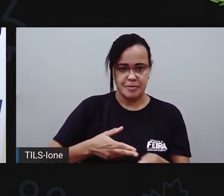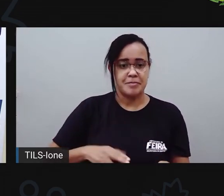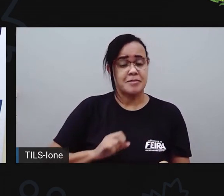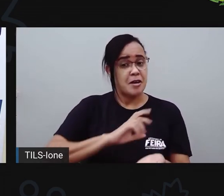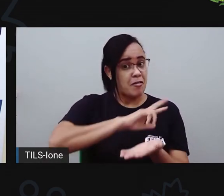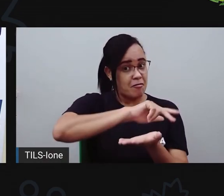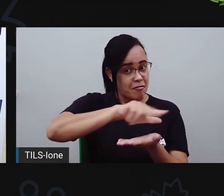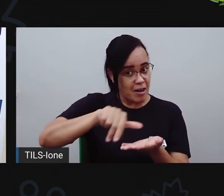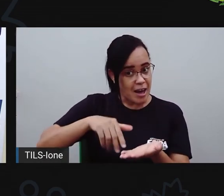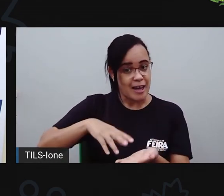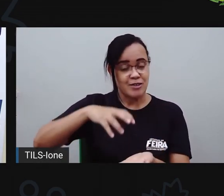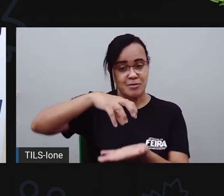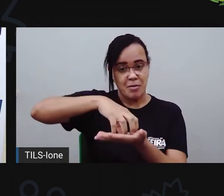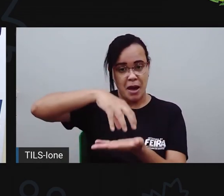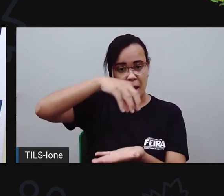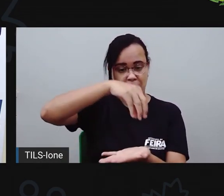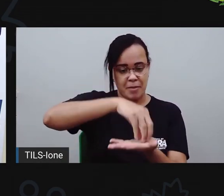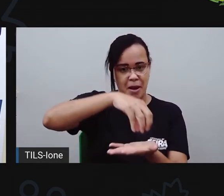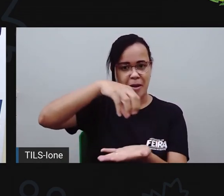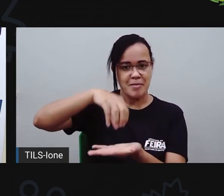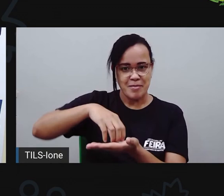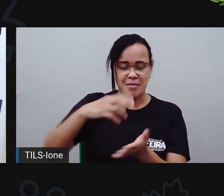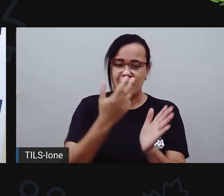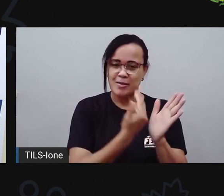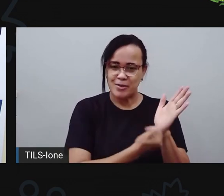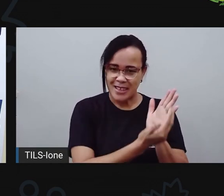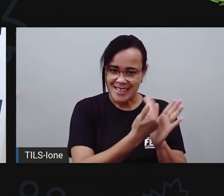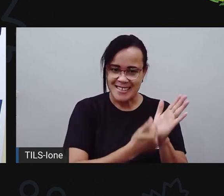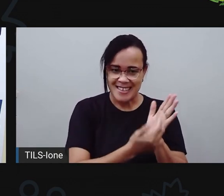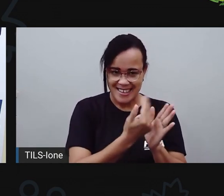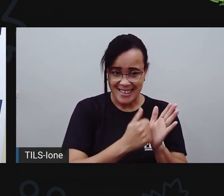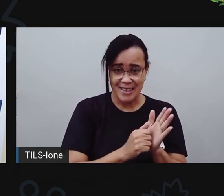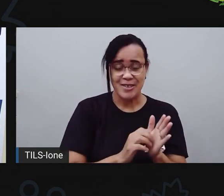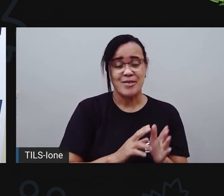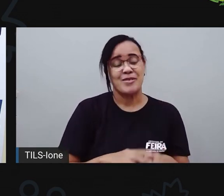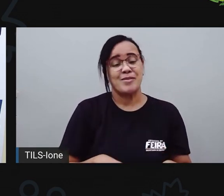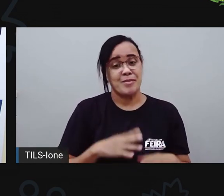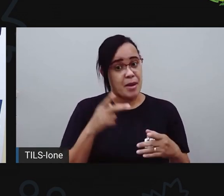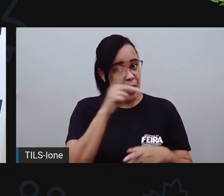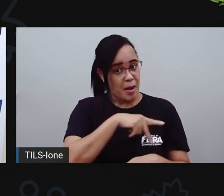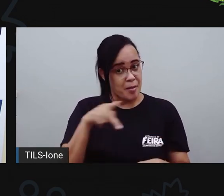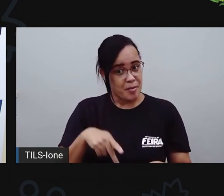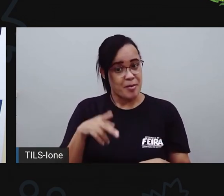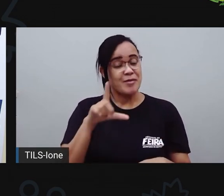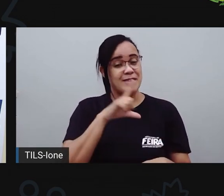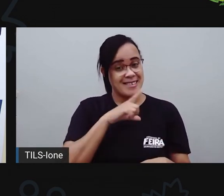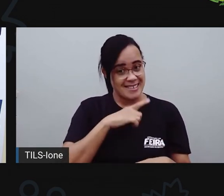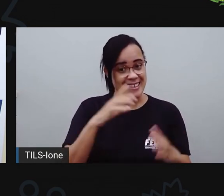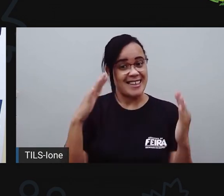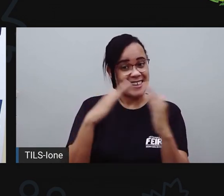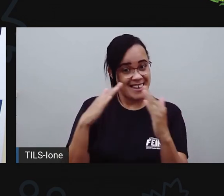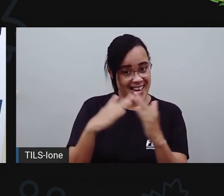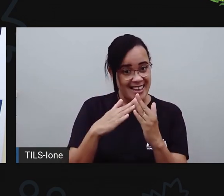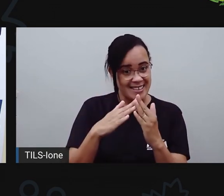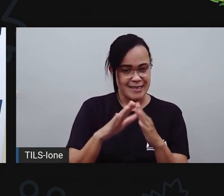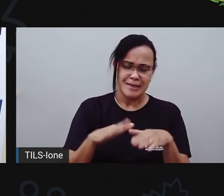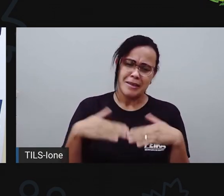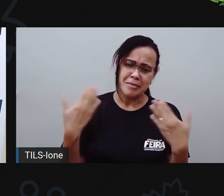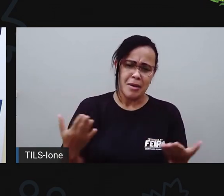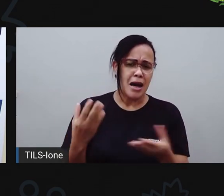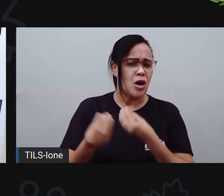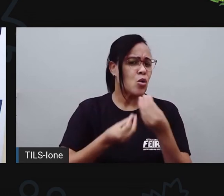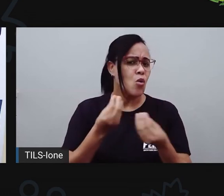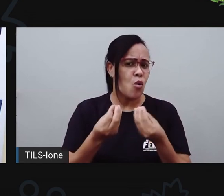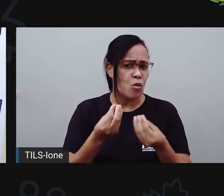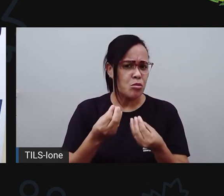cortadores, né? A PRO tem cortadores em casa, mas a PRO queria mostrar para vocês como é que vocês podem fazer para cortar a massa sem ter cortador,